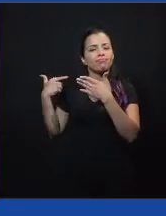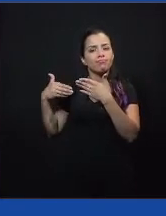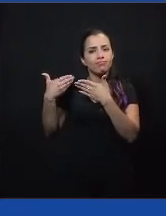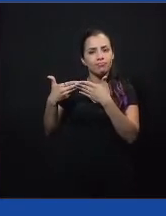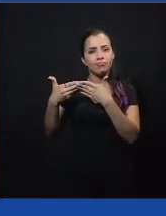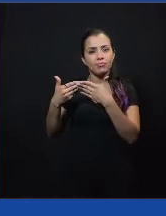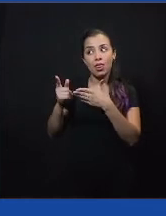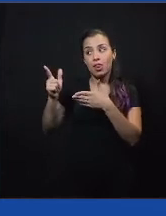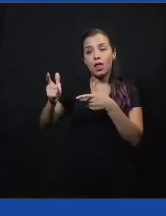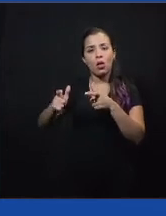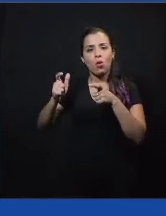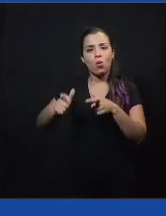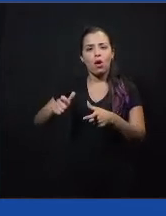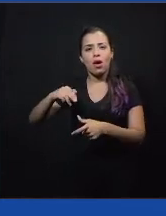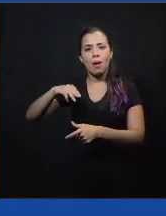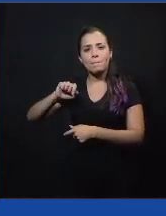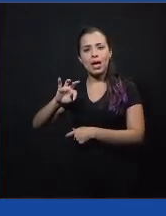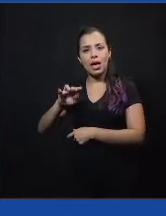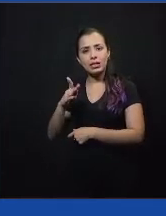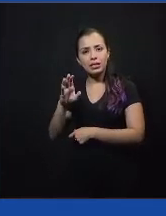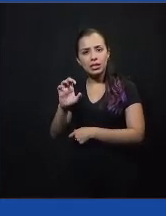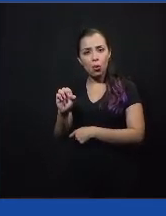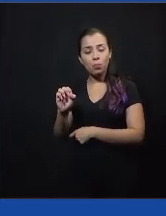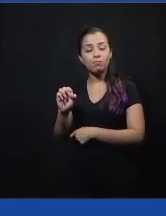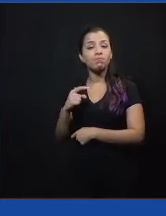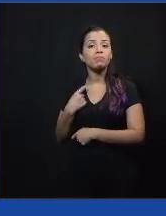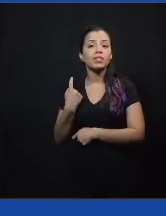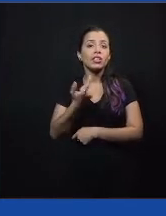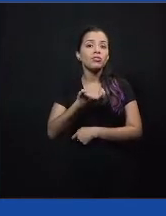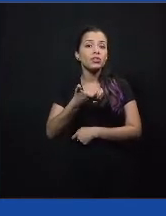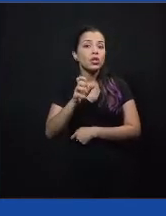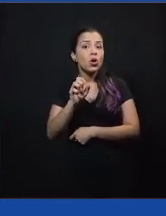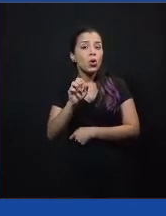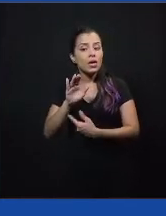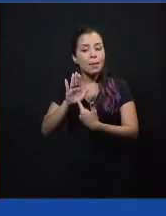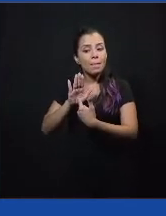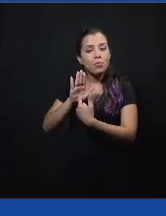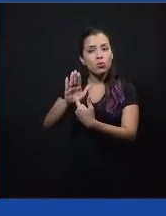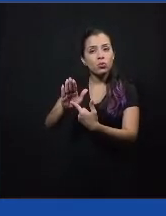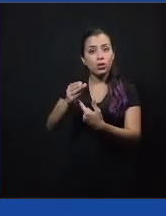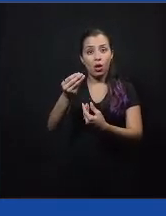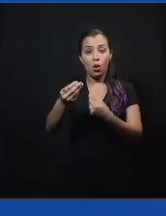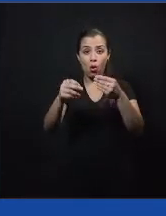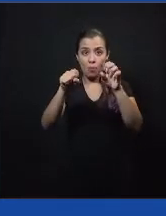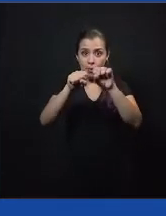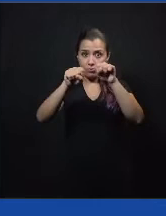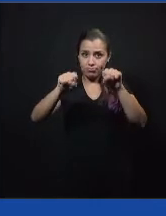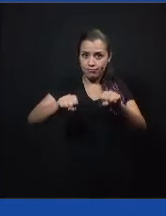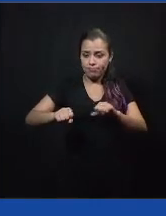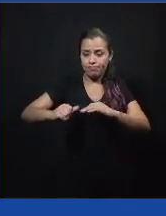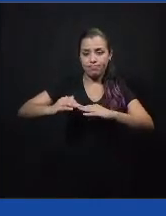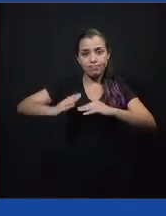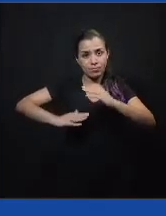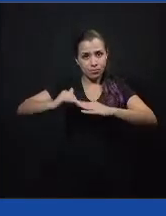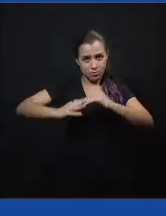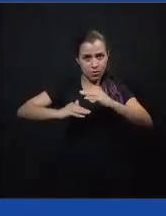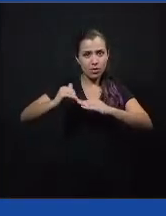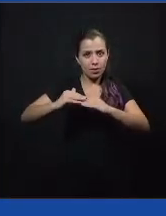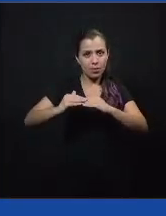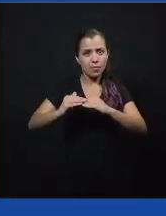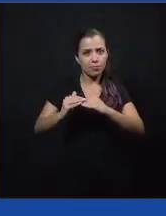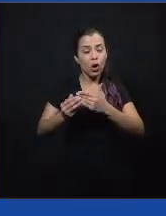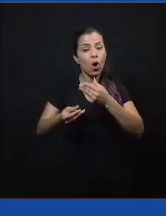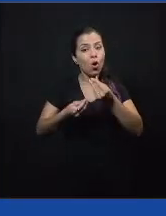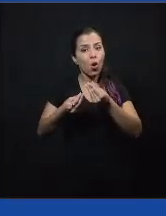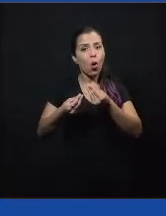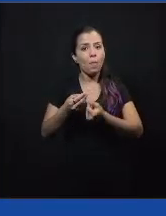Matão. a gente quer trazer um pouquinho da sistematização, daquilo que o Terroir vem trabalhando,